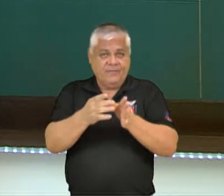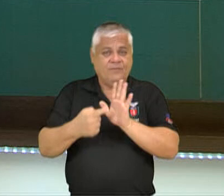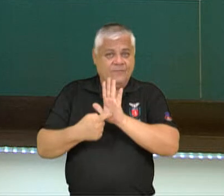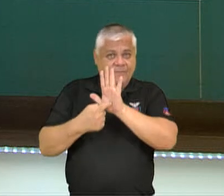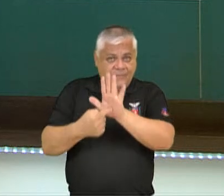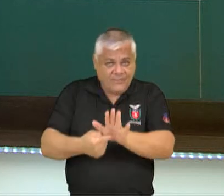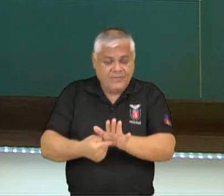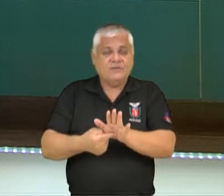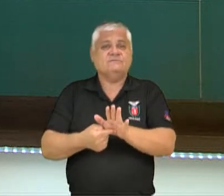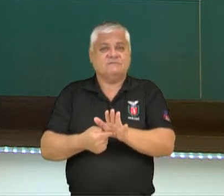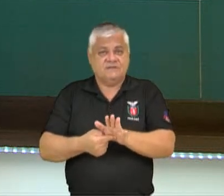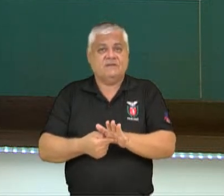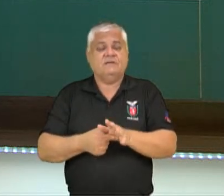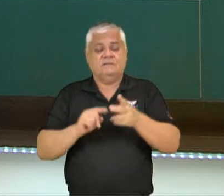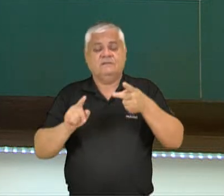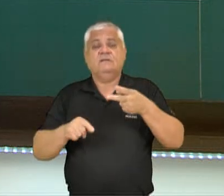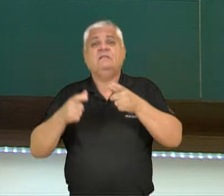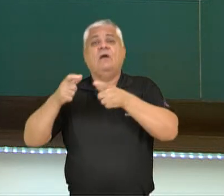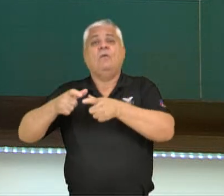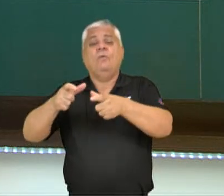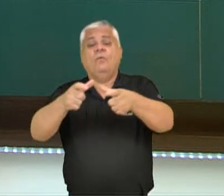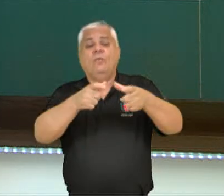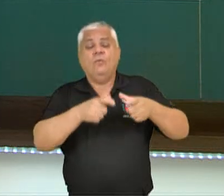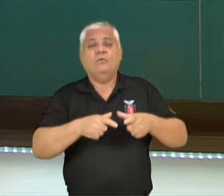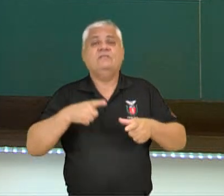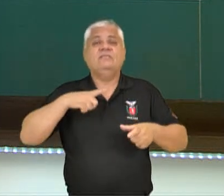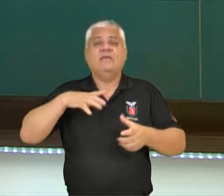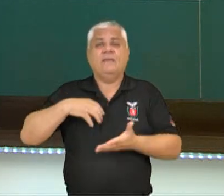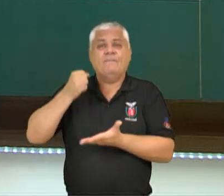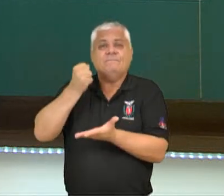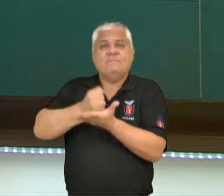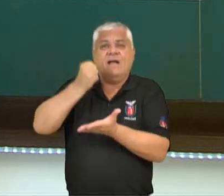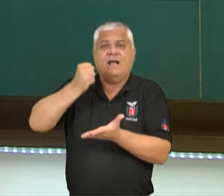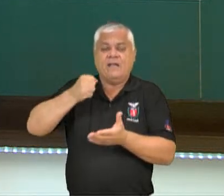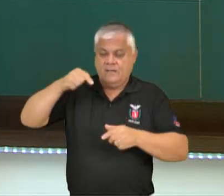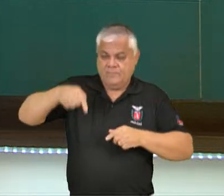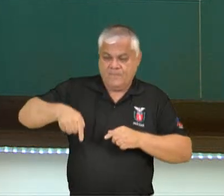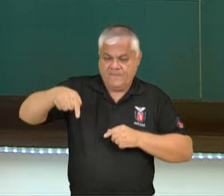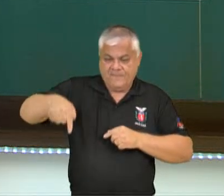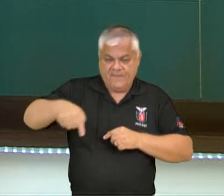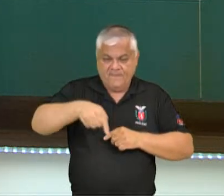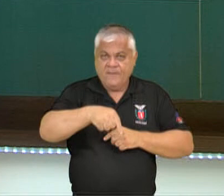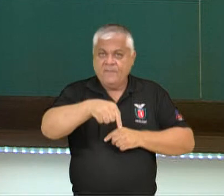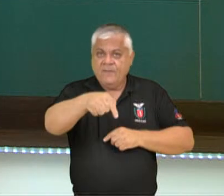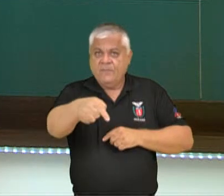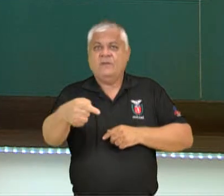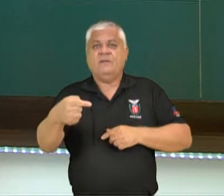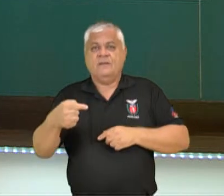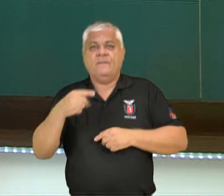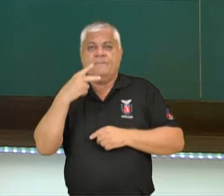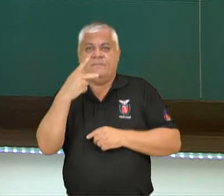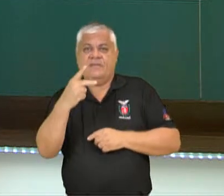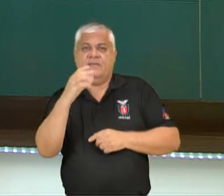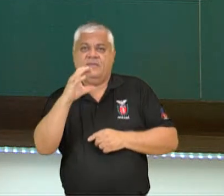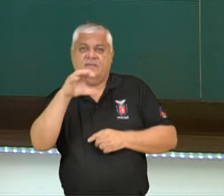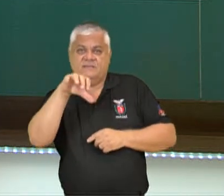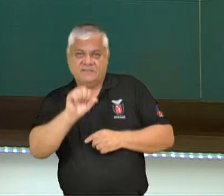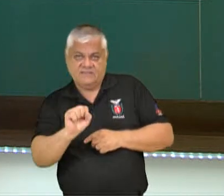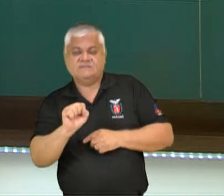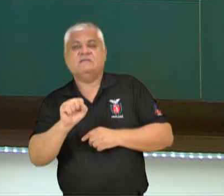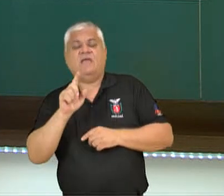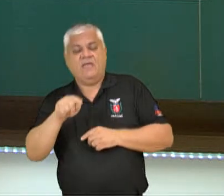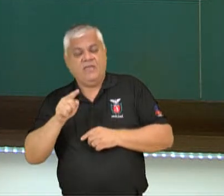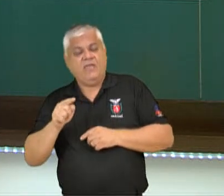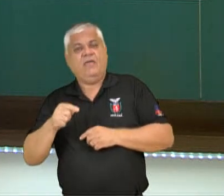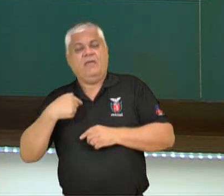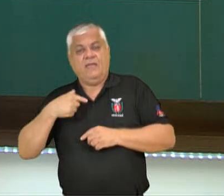seguido e os pontos aonde estão os PCs que ele deve passar e